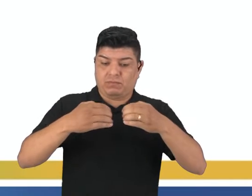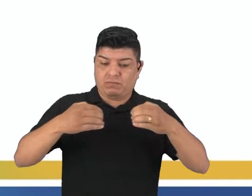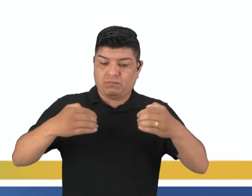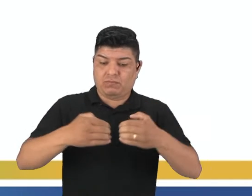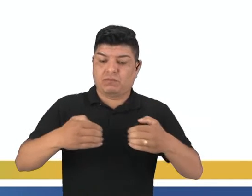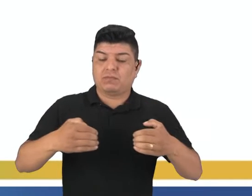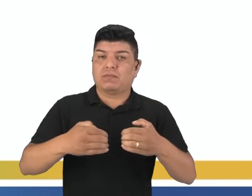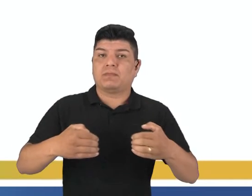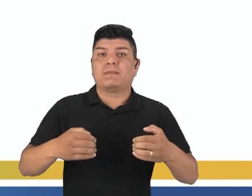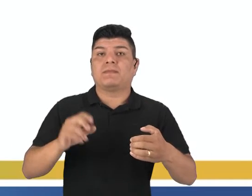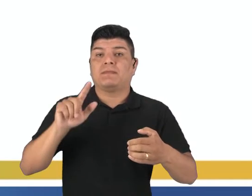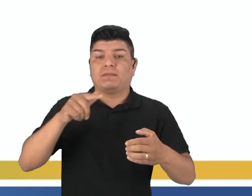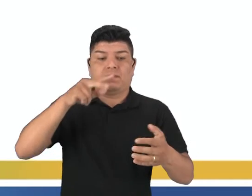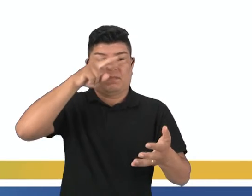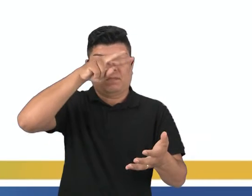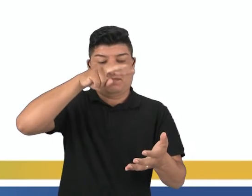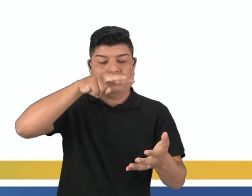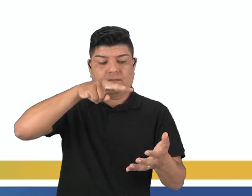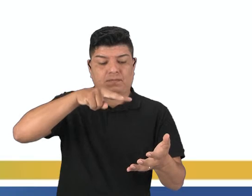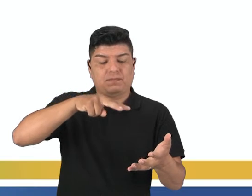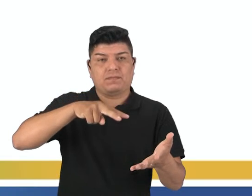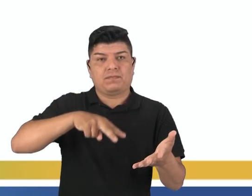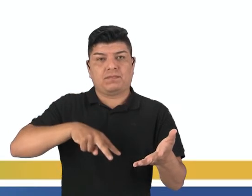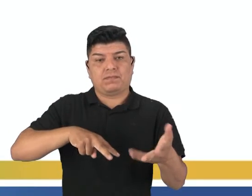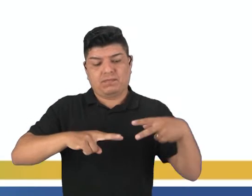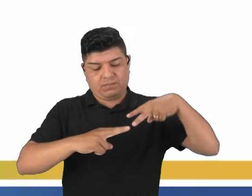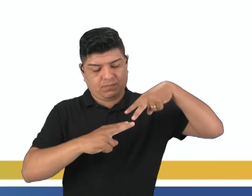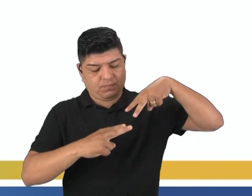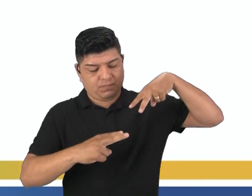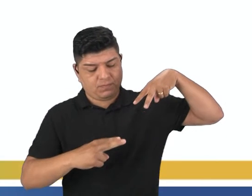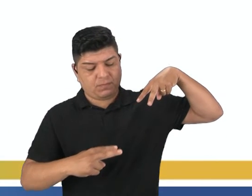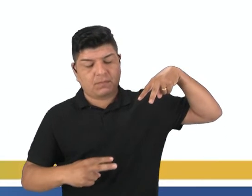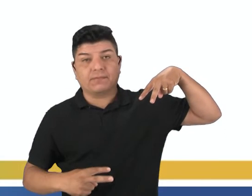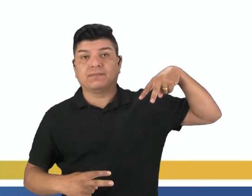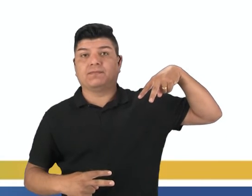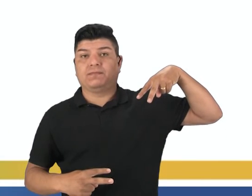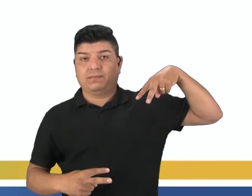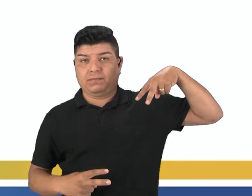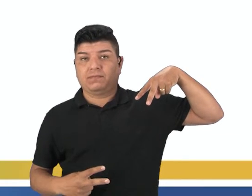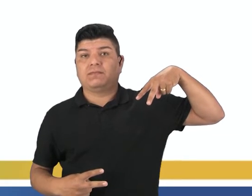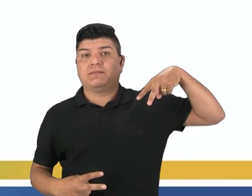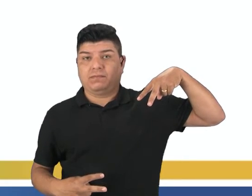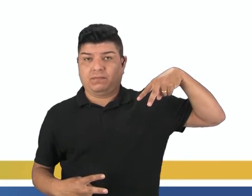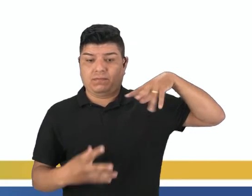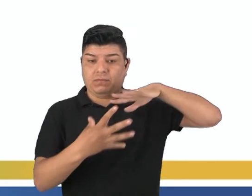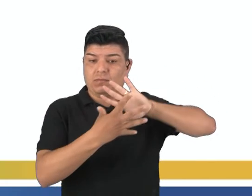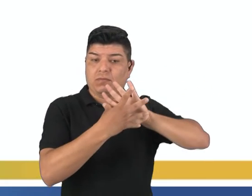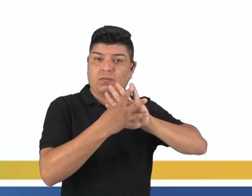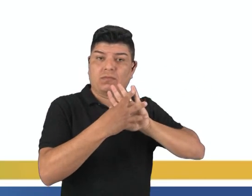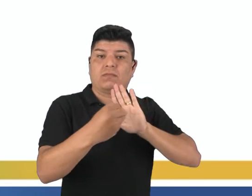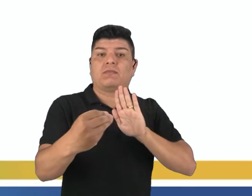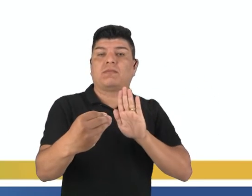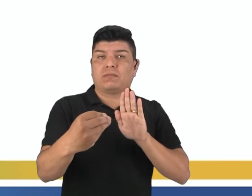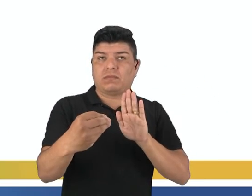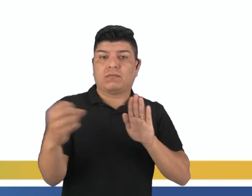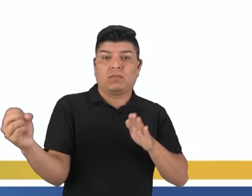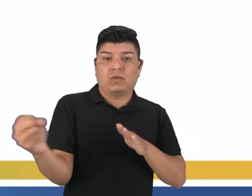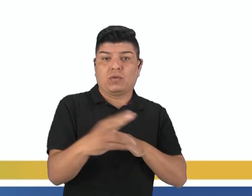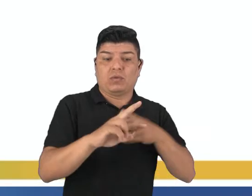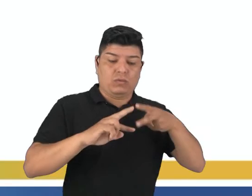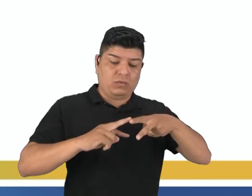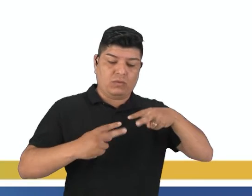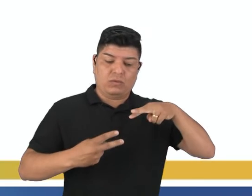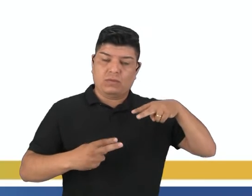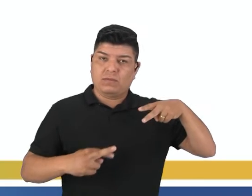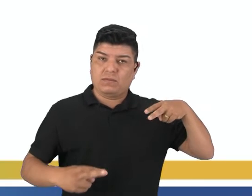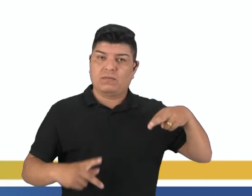depois disso, ocorre a leitura de uma dessas fitas e vai ocorrer uma cópia. E o novo DNA, ele